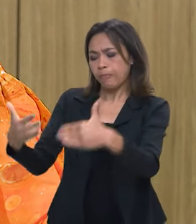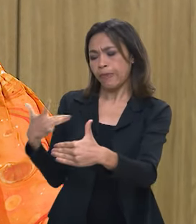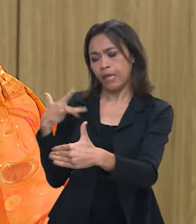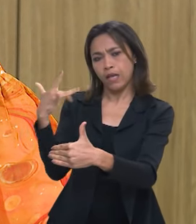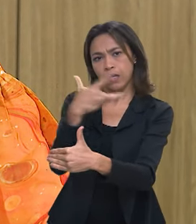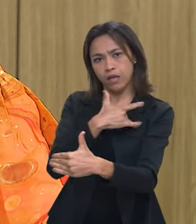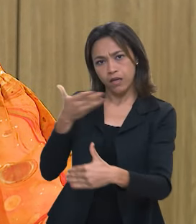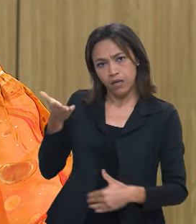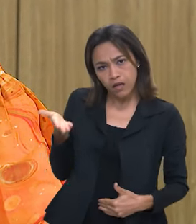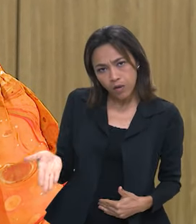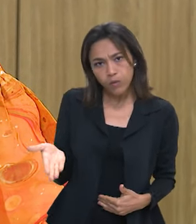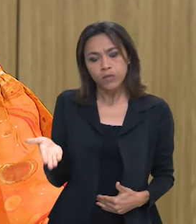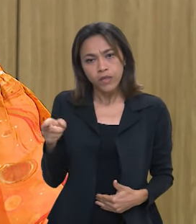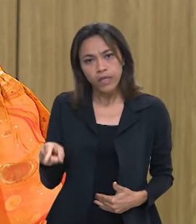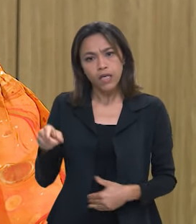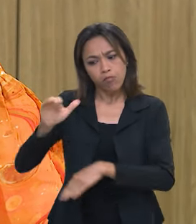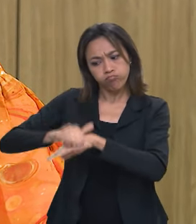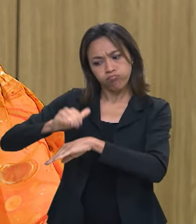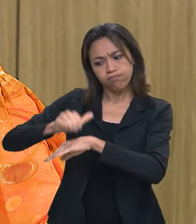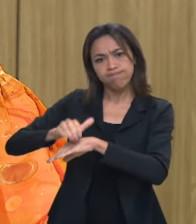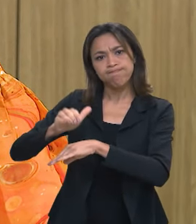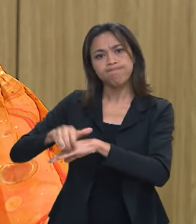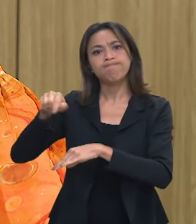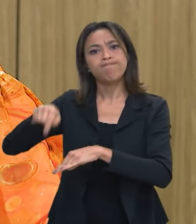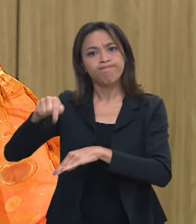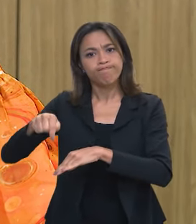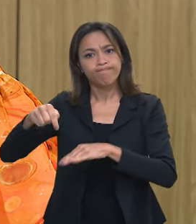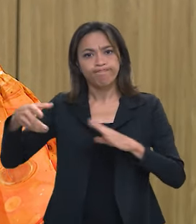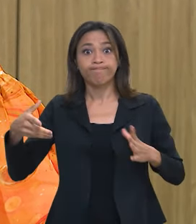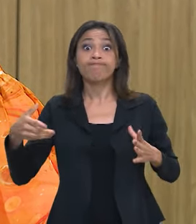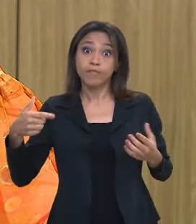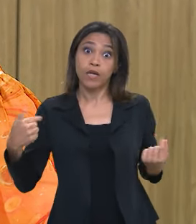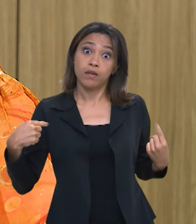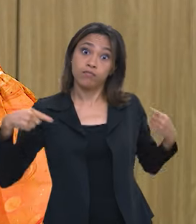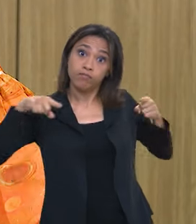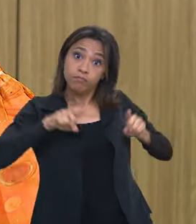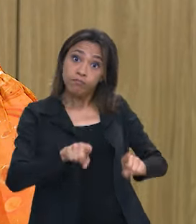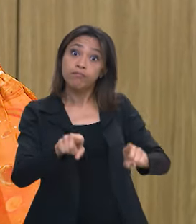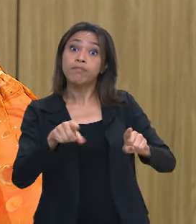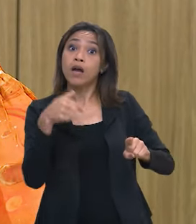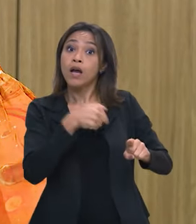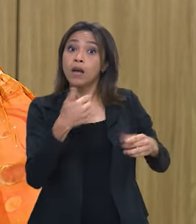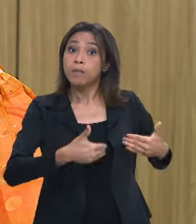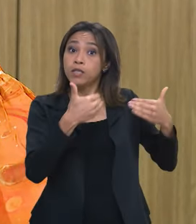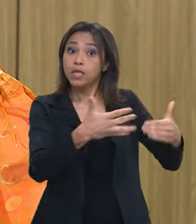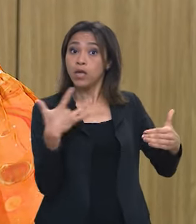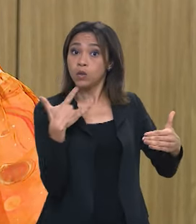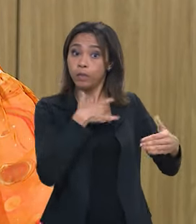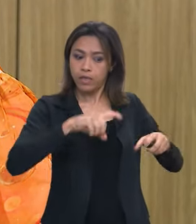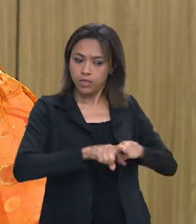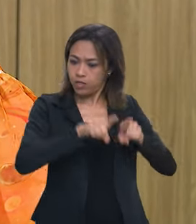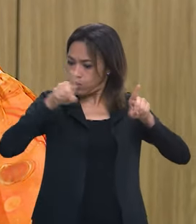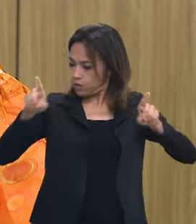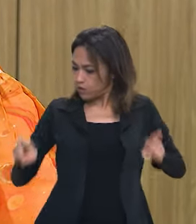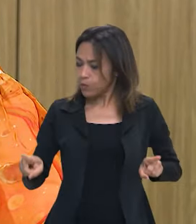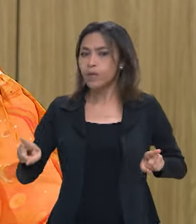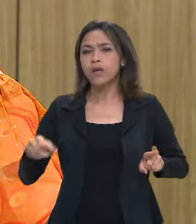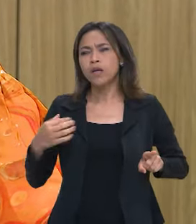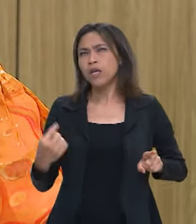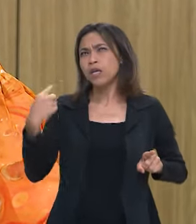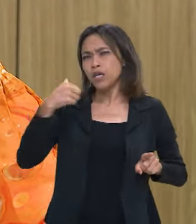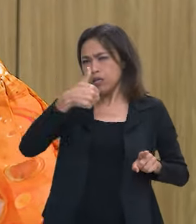Ministério da Saúde, ele se torna autônomo do Ministério da Educação apenas em 1953,